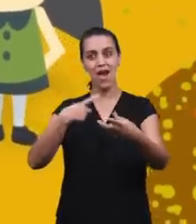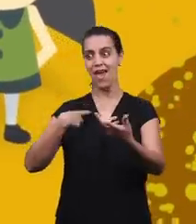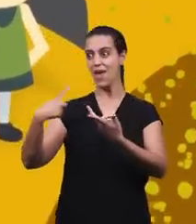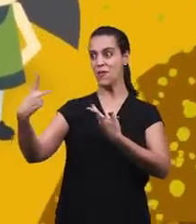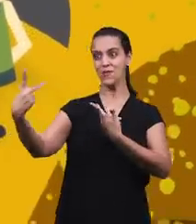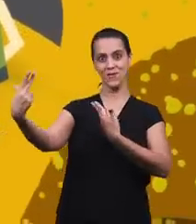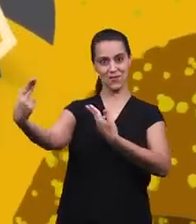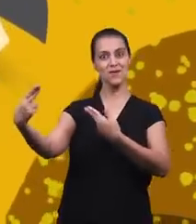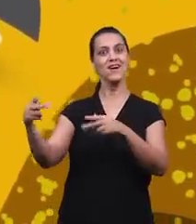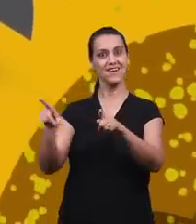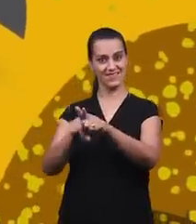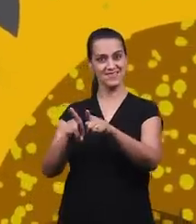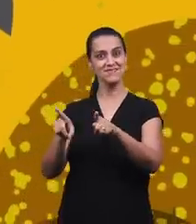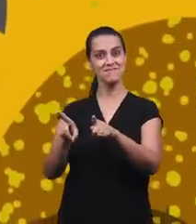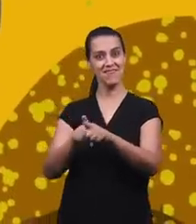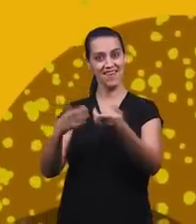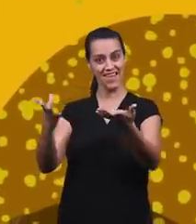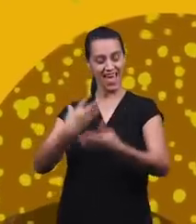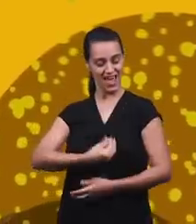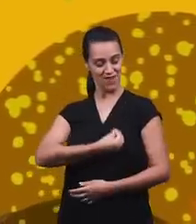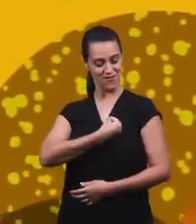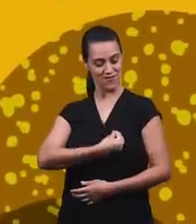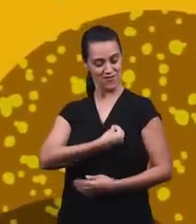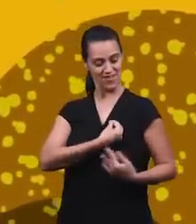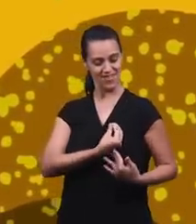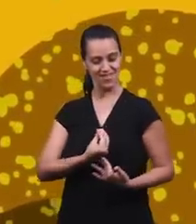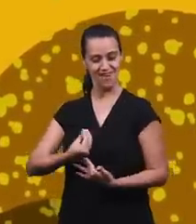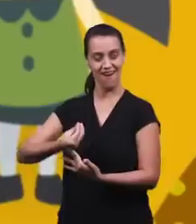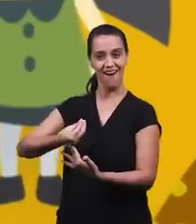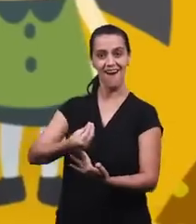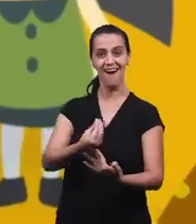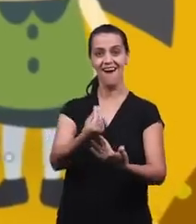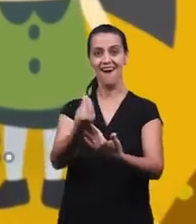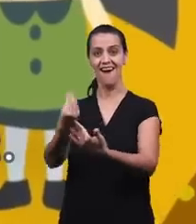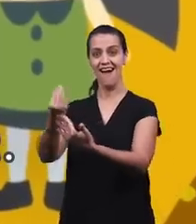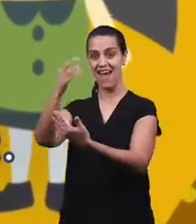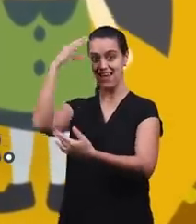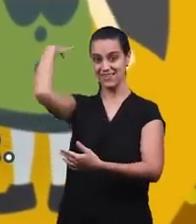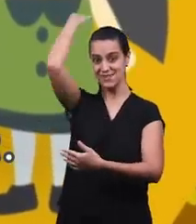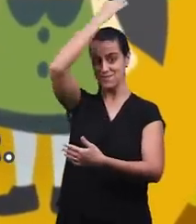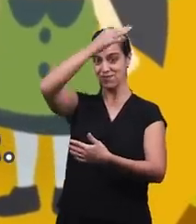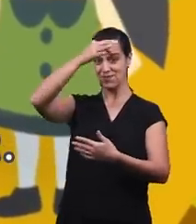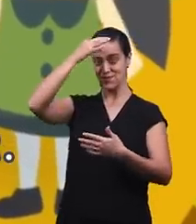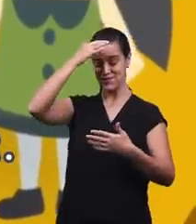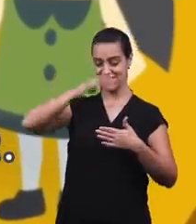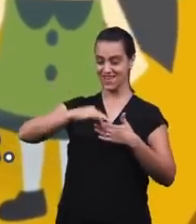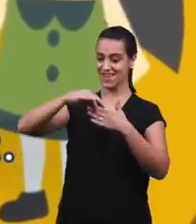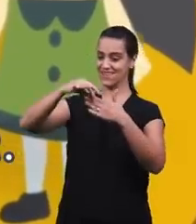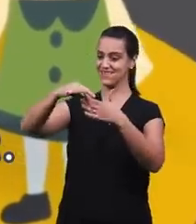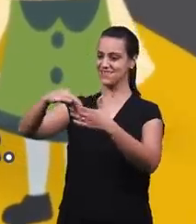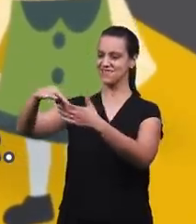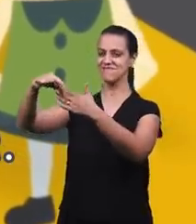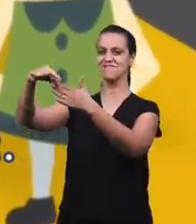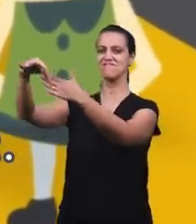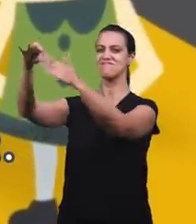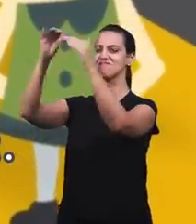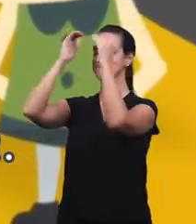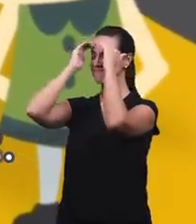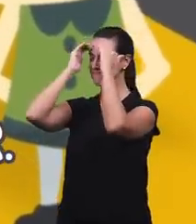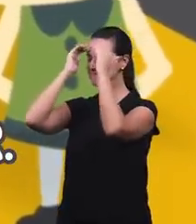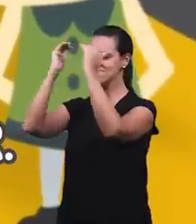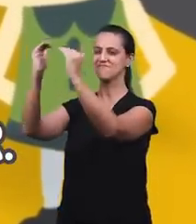Música também quero estar onde o Espírito Santo